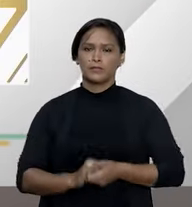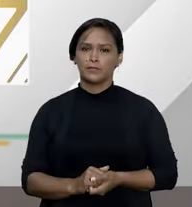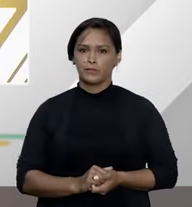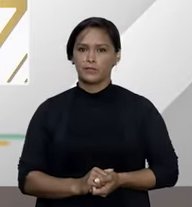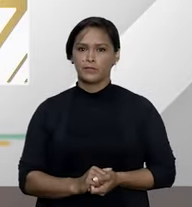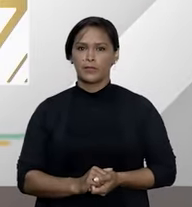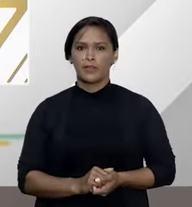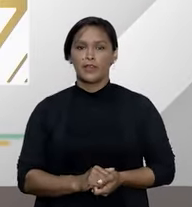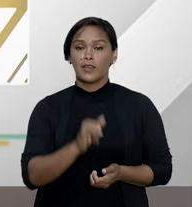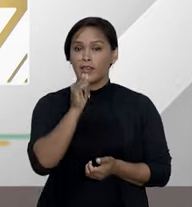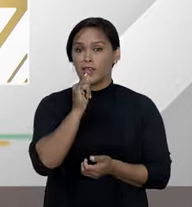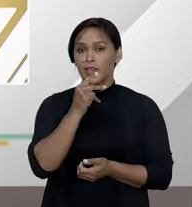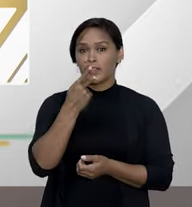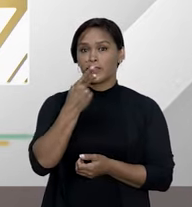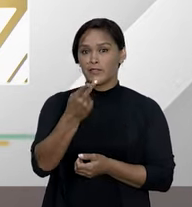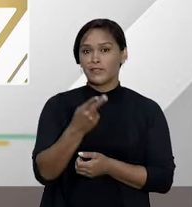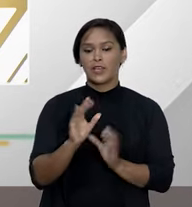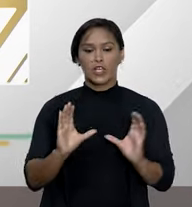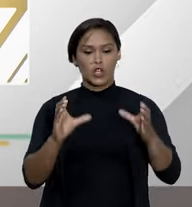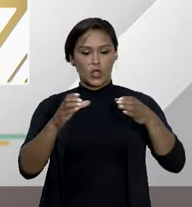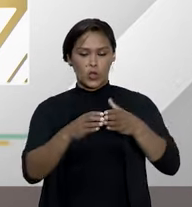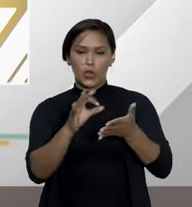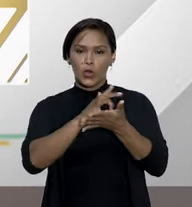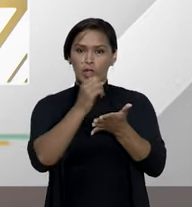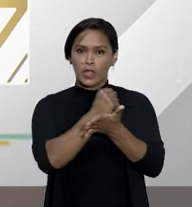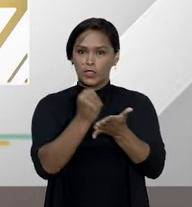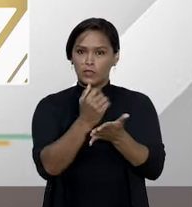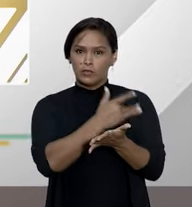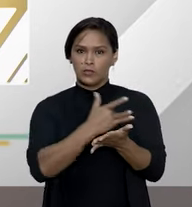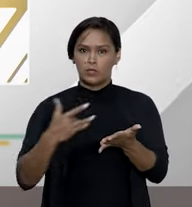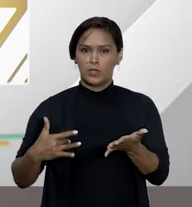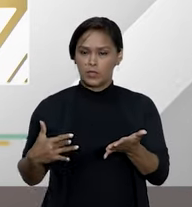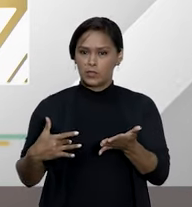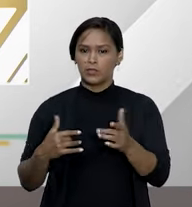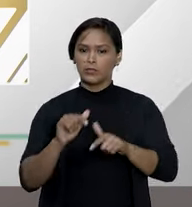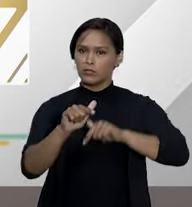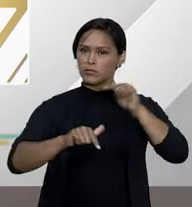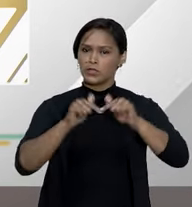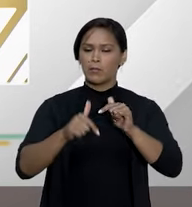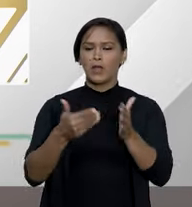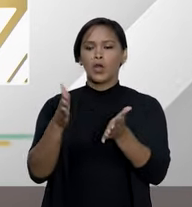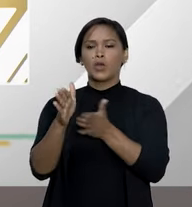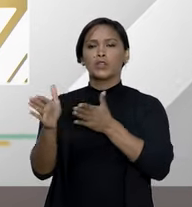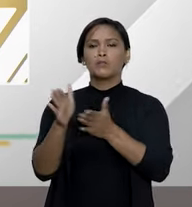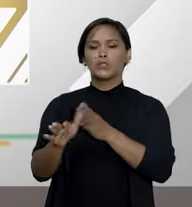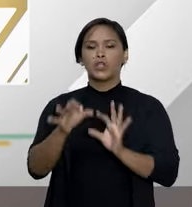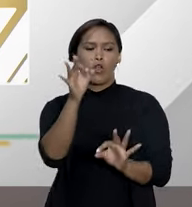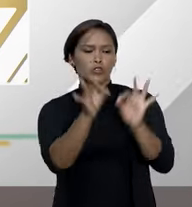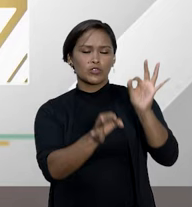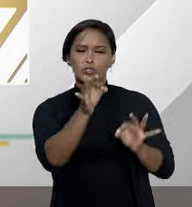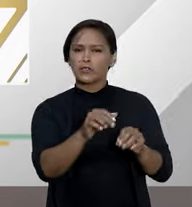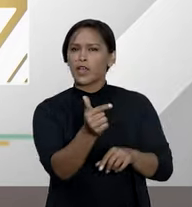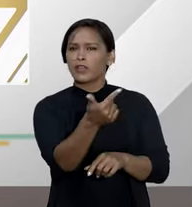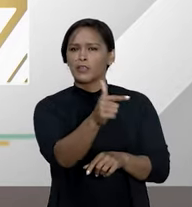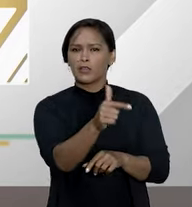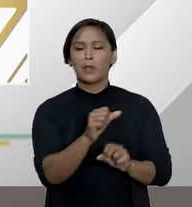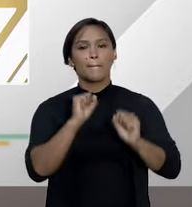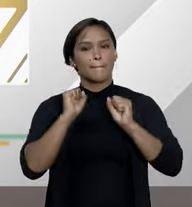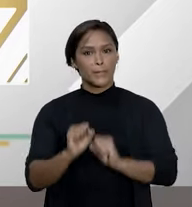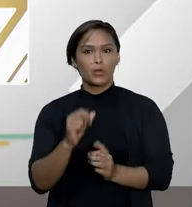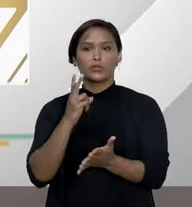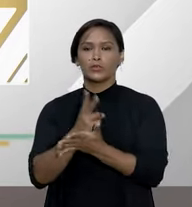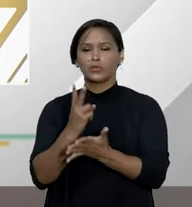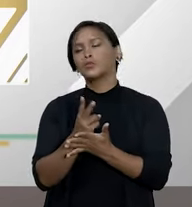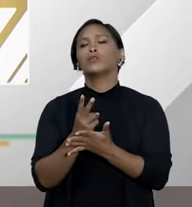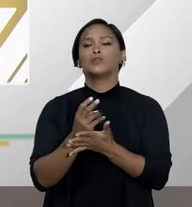E ainda falando em plano coletivo, professor Rodrigo, o empregado demitido sem justa causa pode continuar